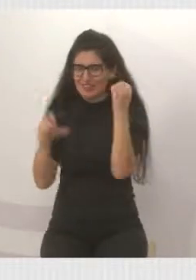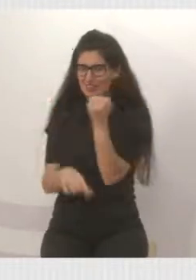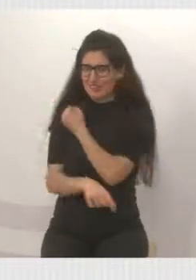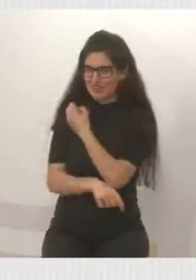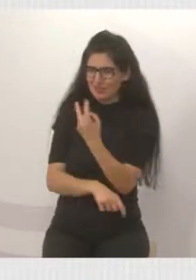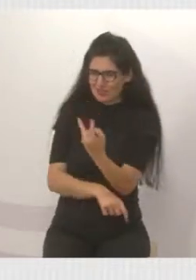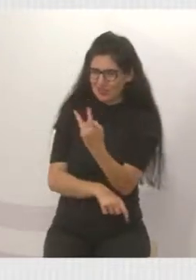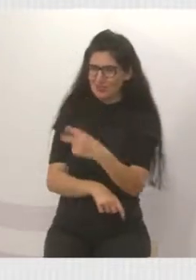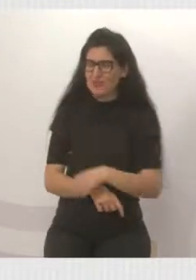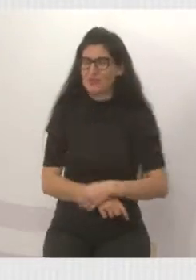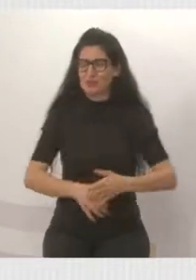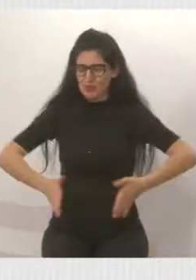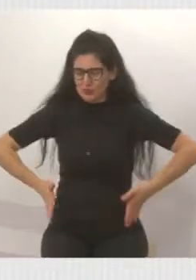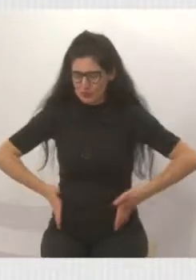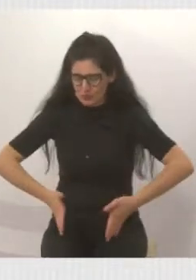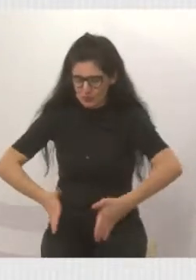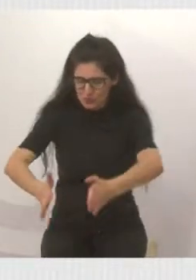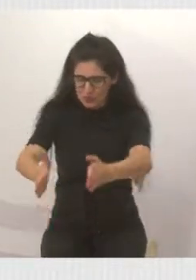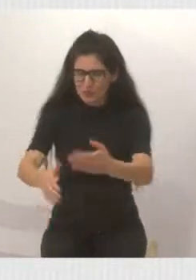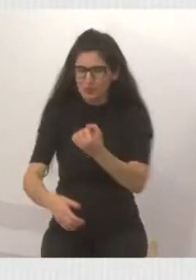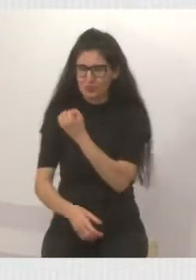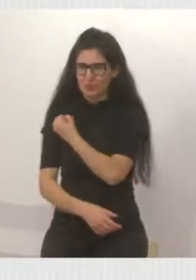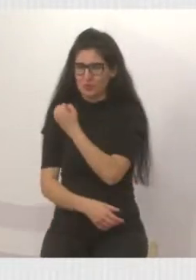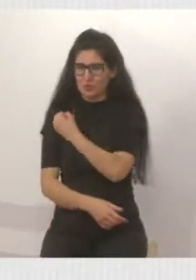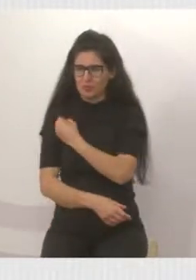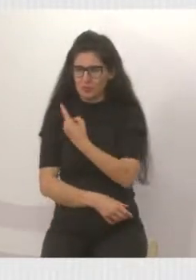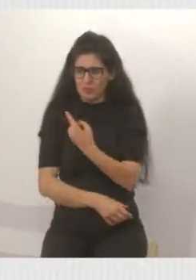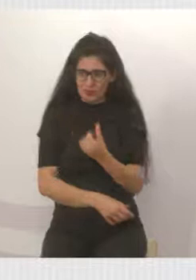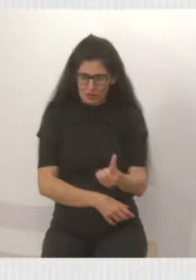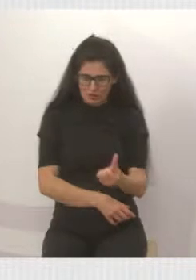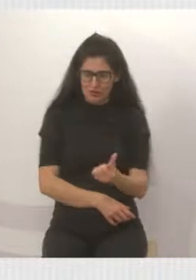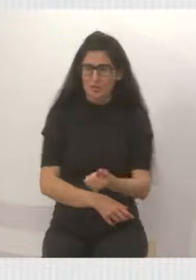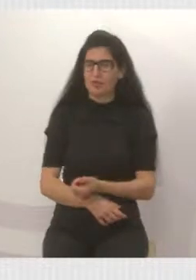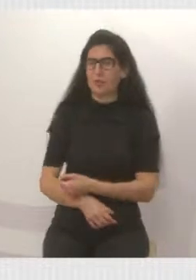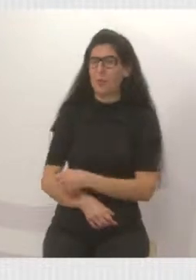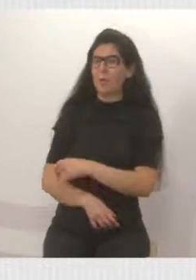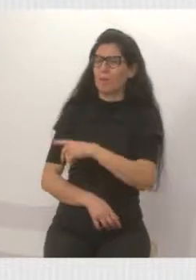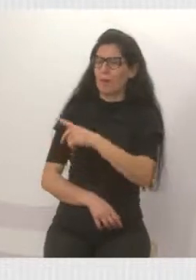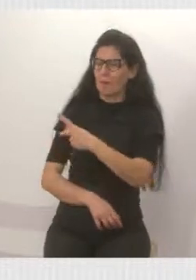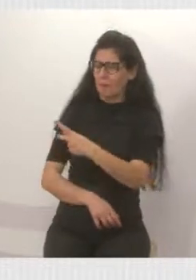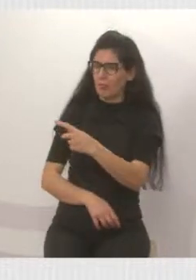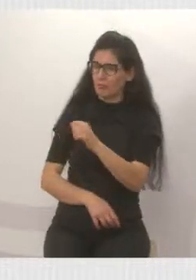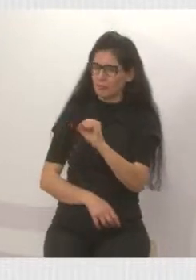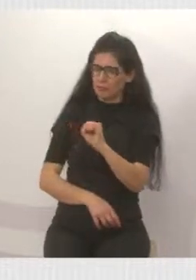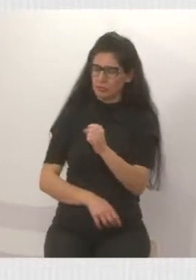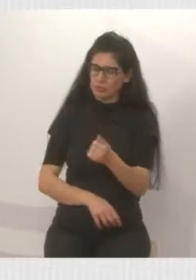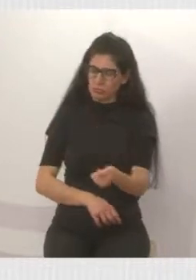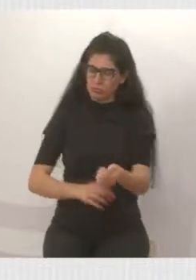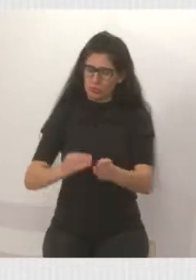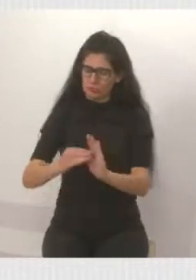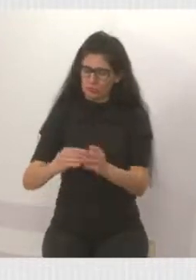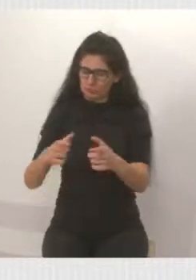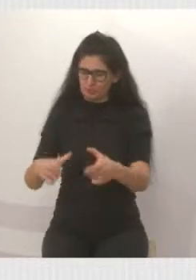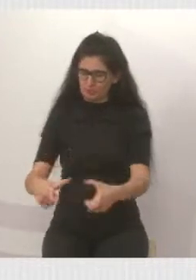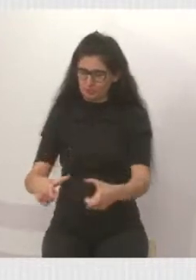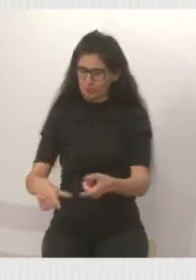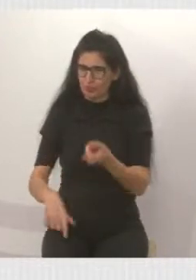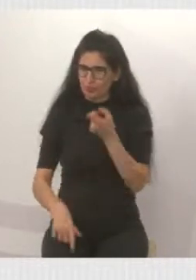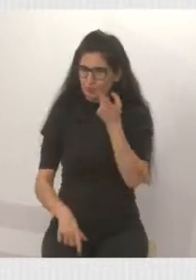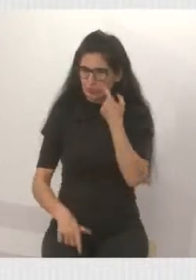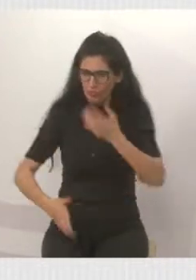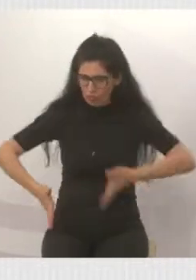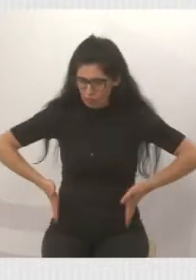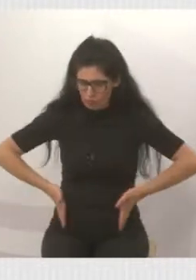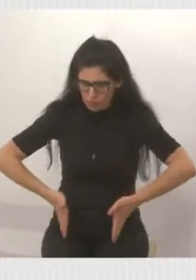Viela 16, no bairro Parque Santo Antônio. Olha, morador, vereador, olha essa